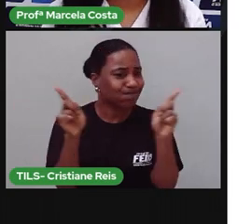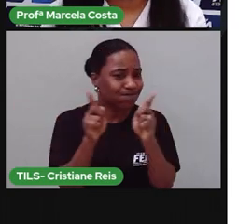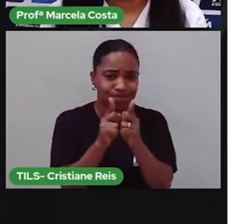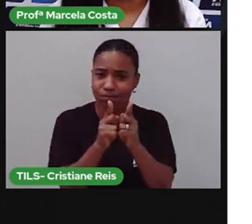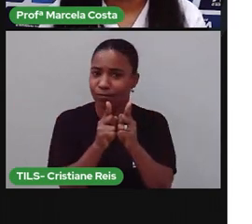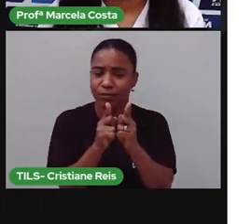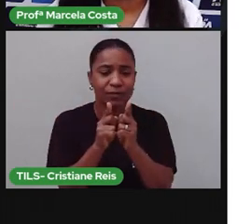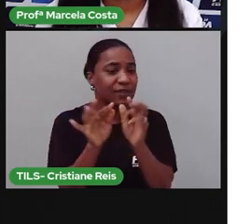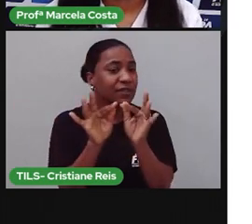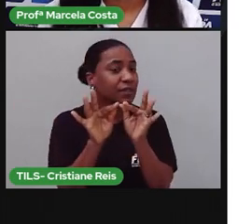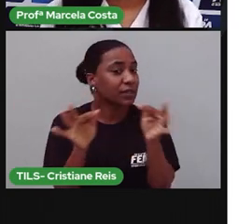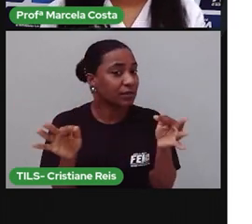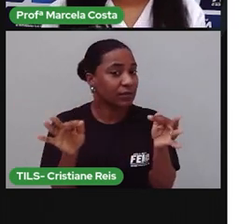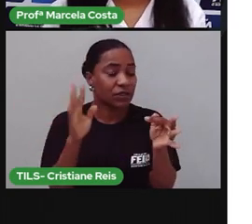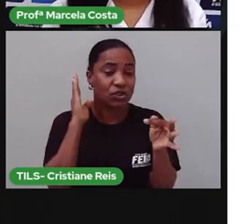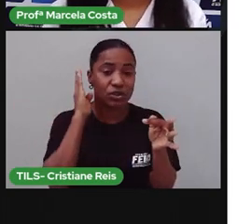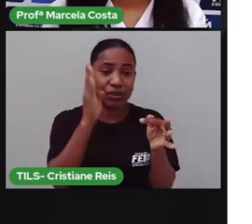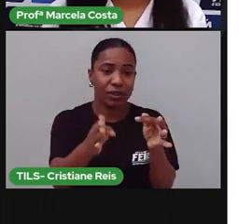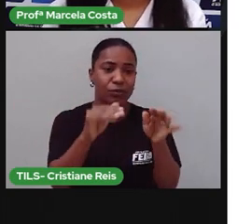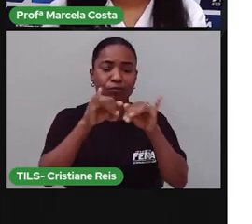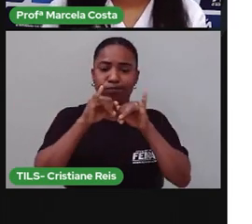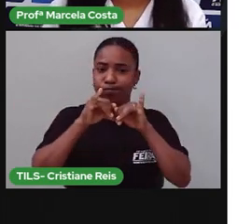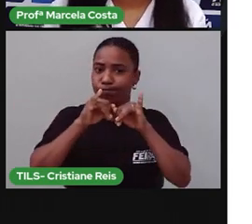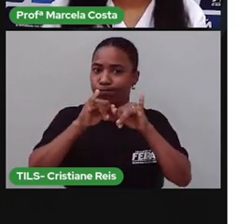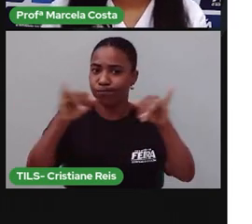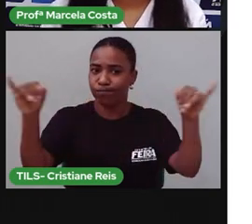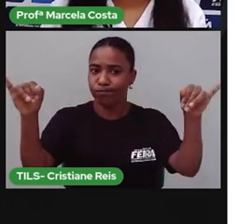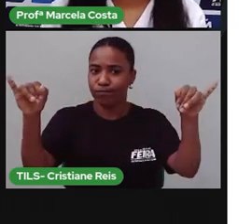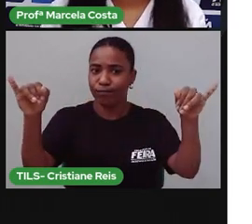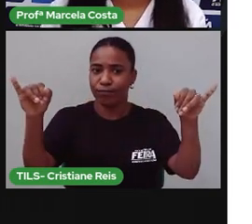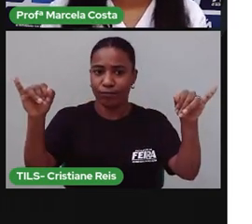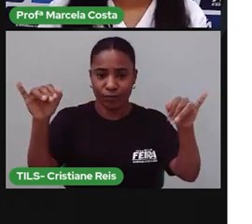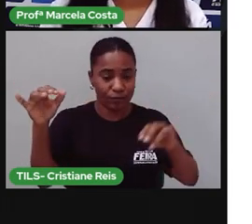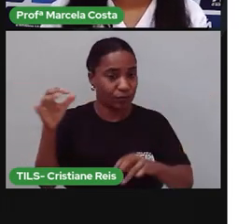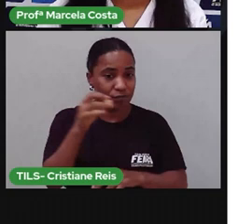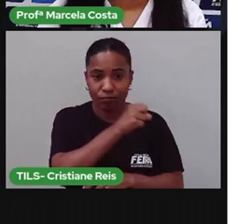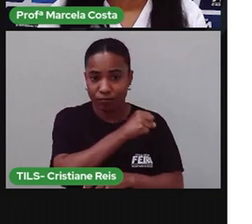muito direta, onde ela vai estar comunicando ali uma informação.